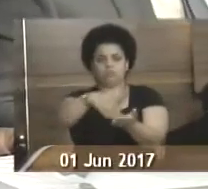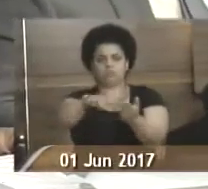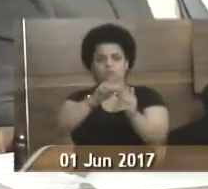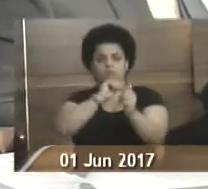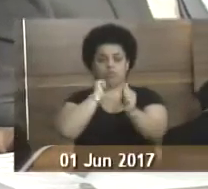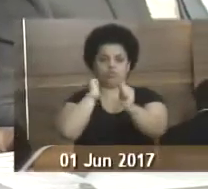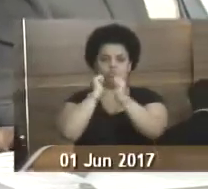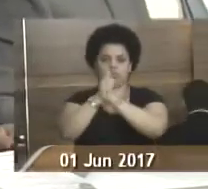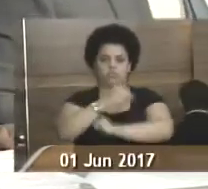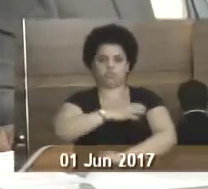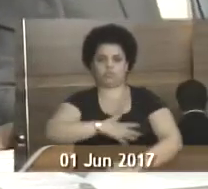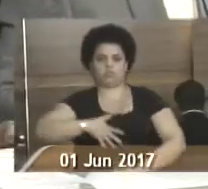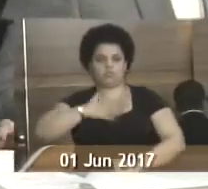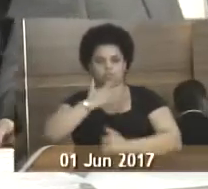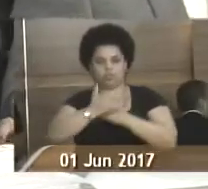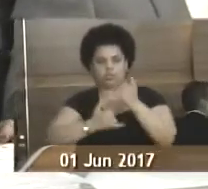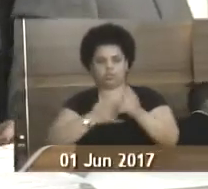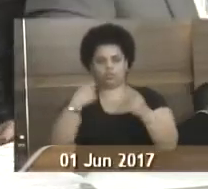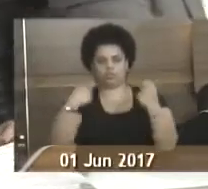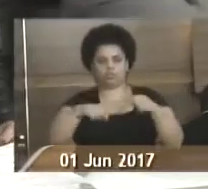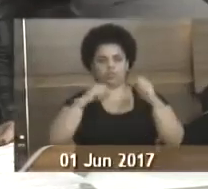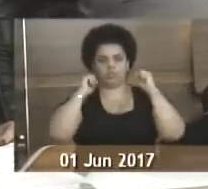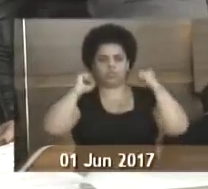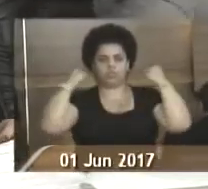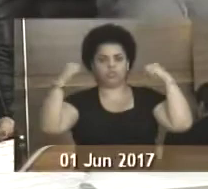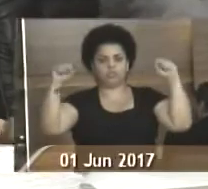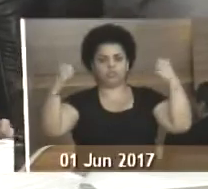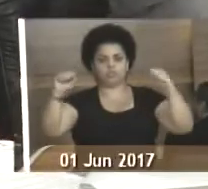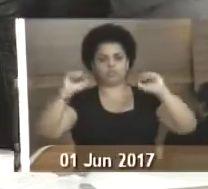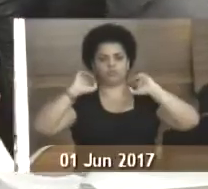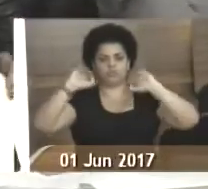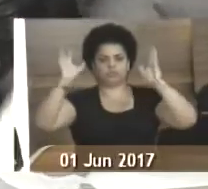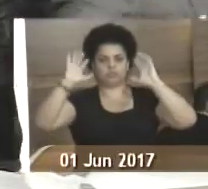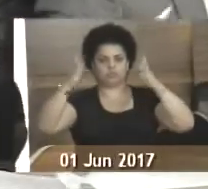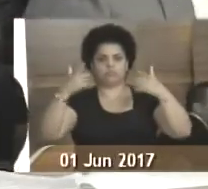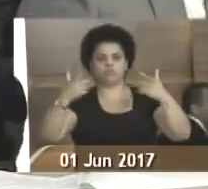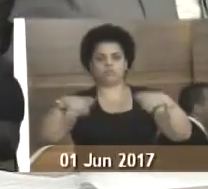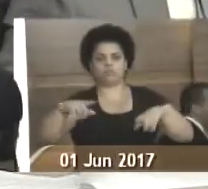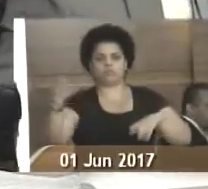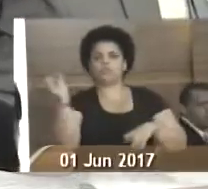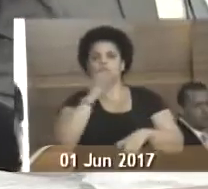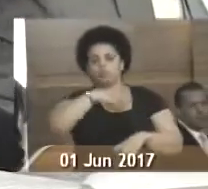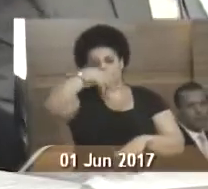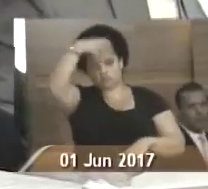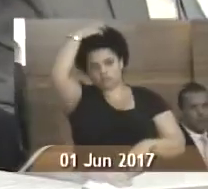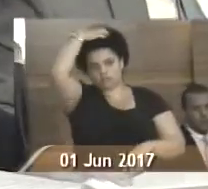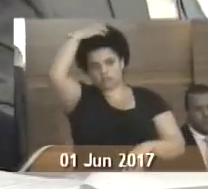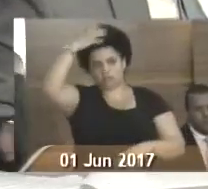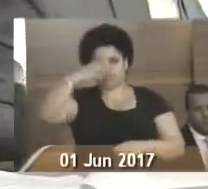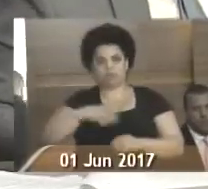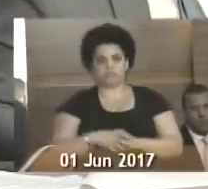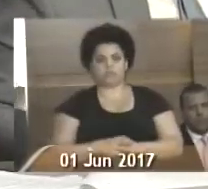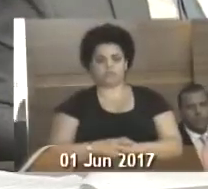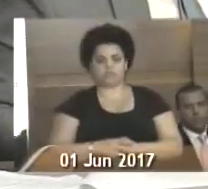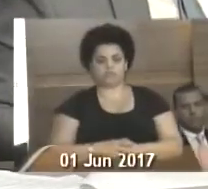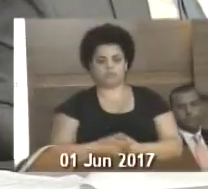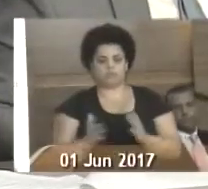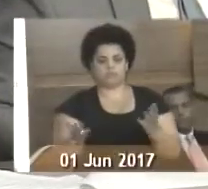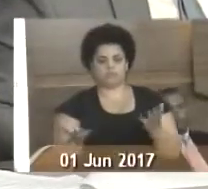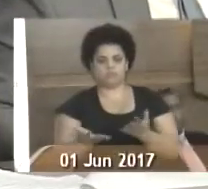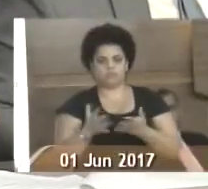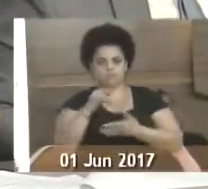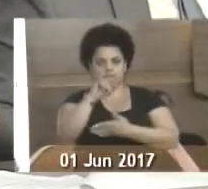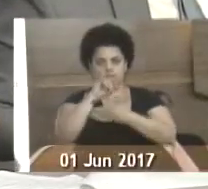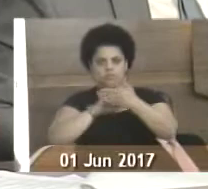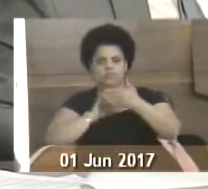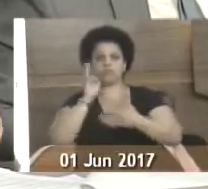de Esporte e Lazer pela implantação de um polo esportivo de ginástica e fôleibol no bairro Nova Angra. Luciana Ferreira, de Oliveira